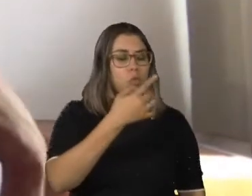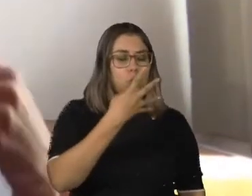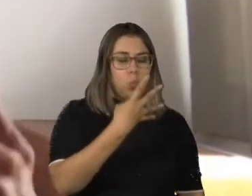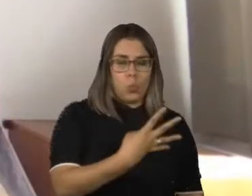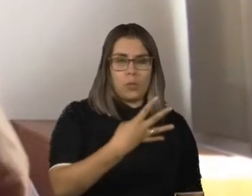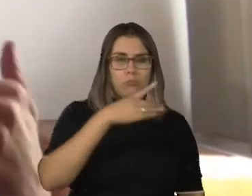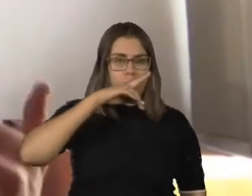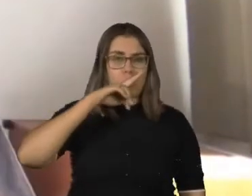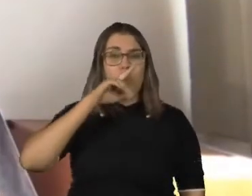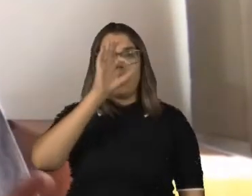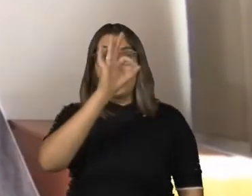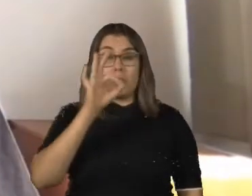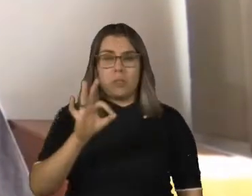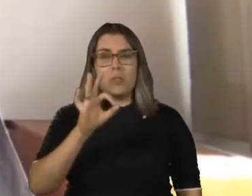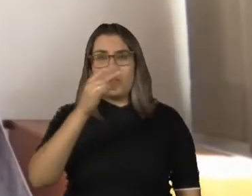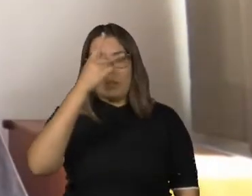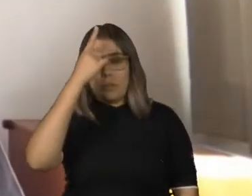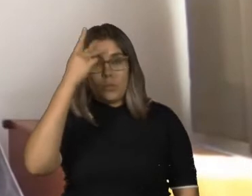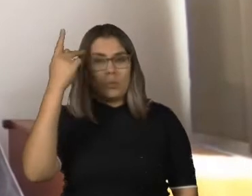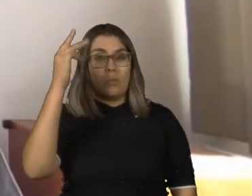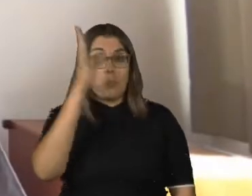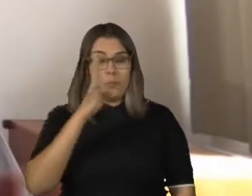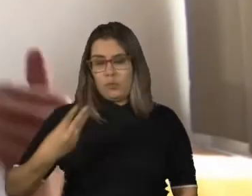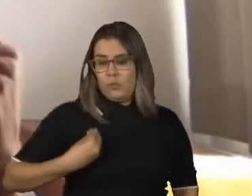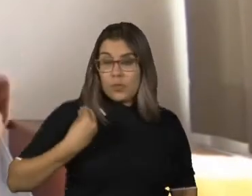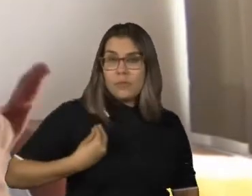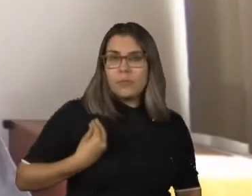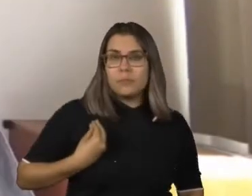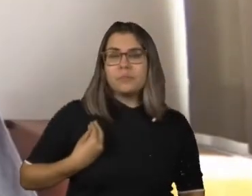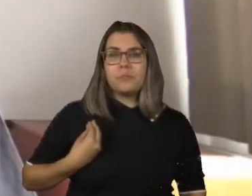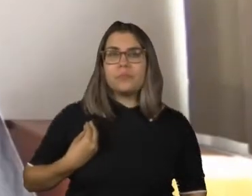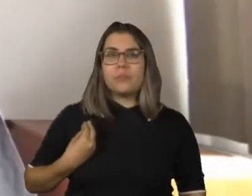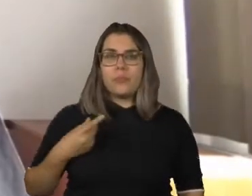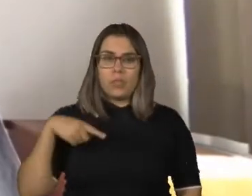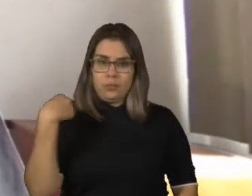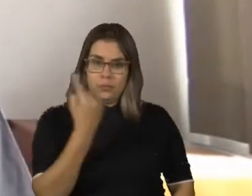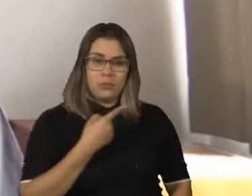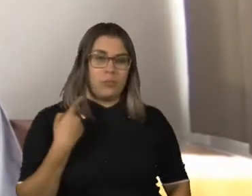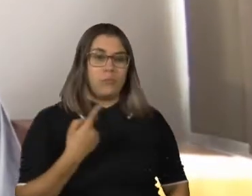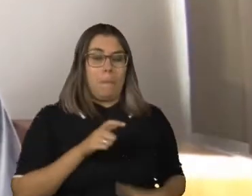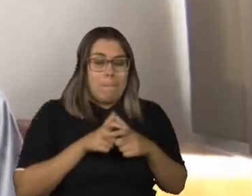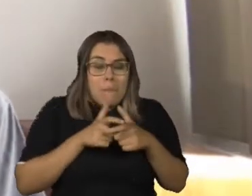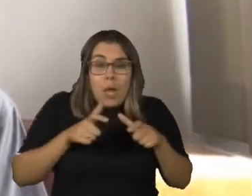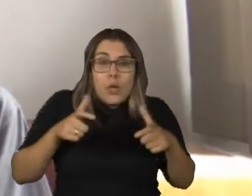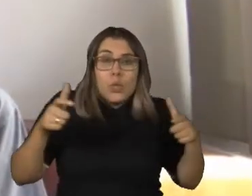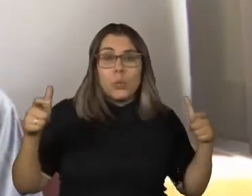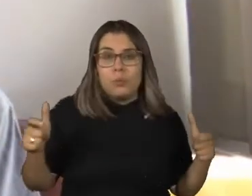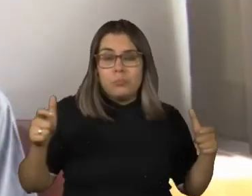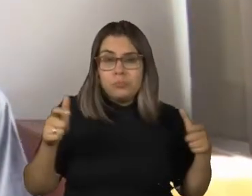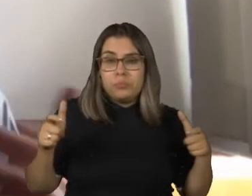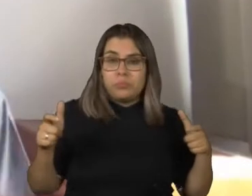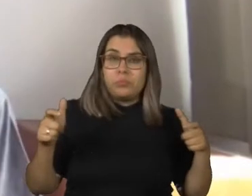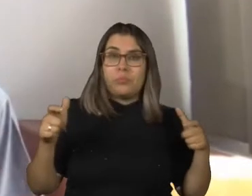autodeclara como tendo alguma deficiência. Nós somos a maior das minorias. No entanto, ainda